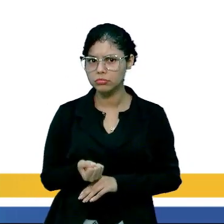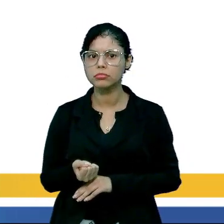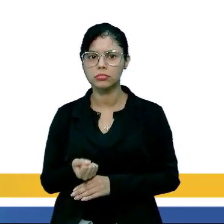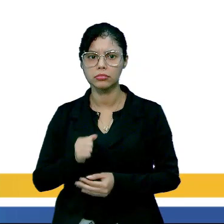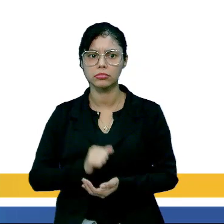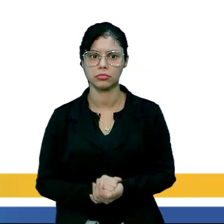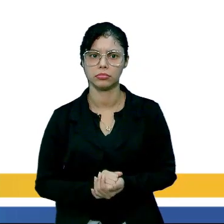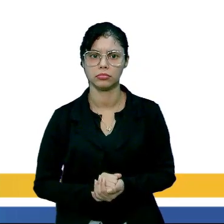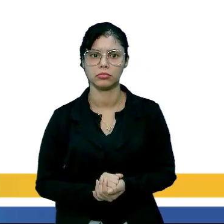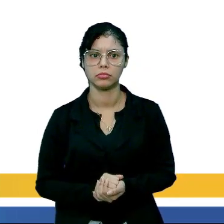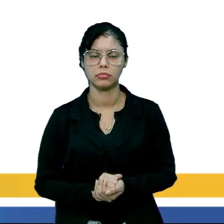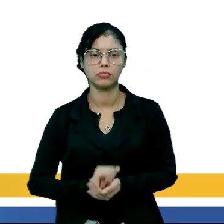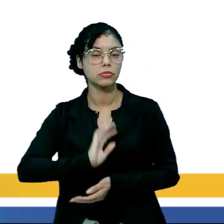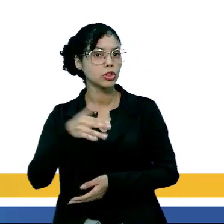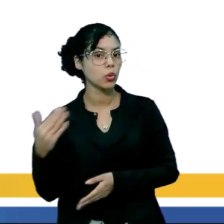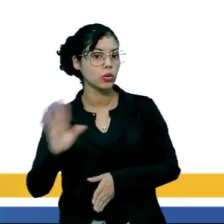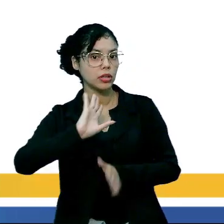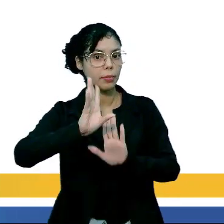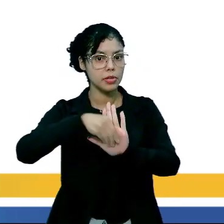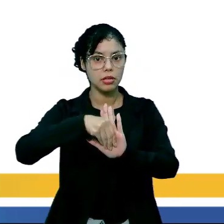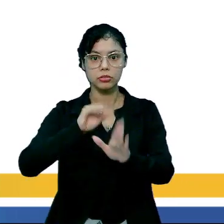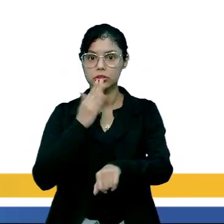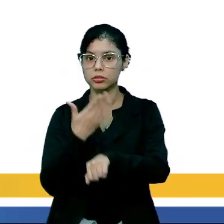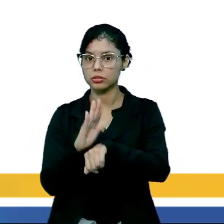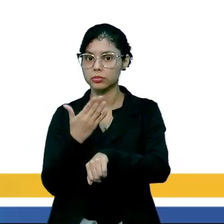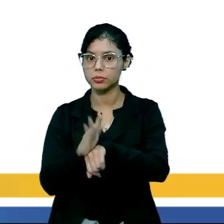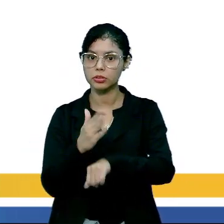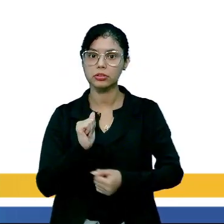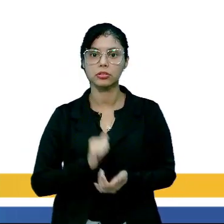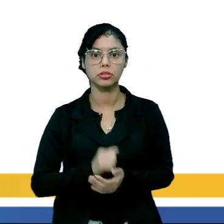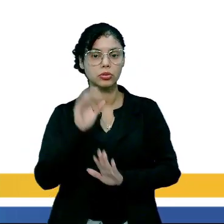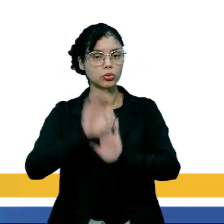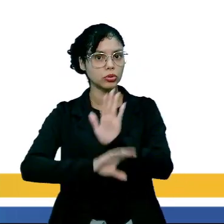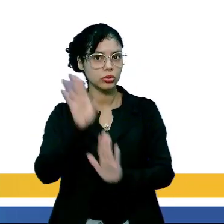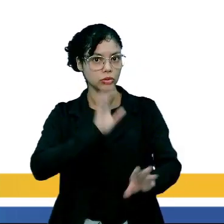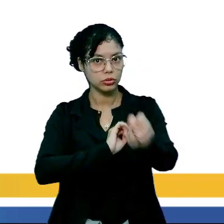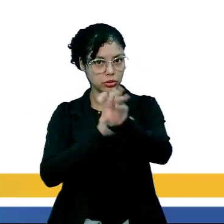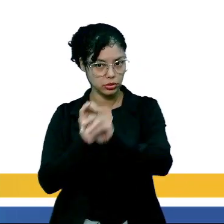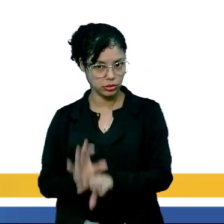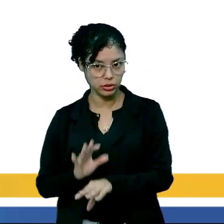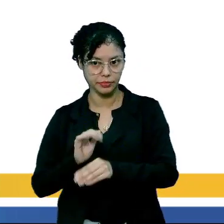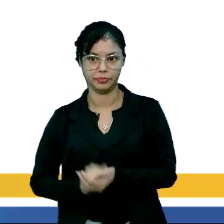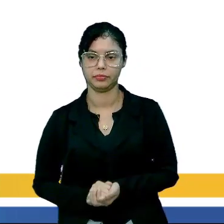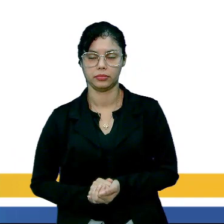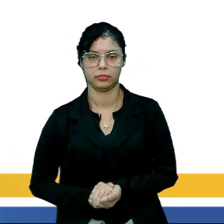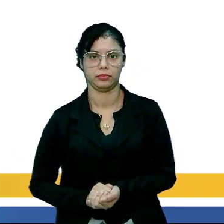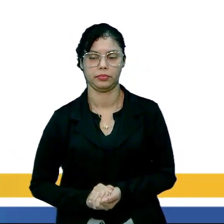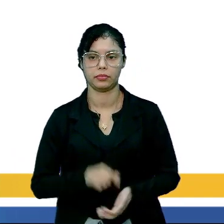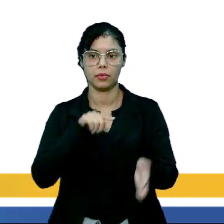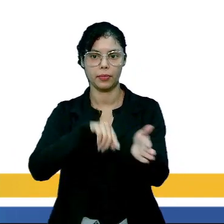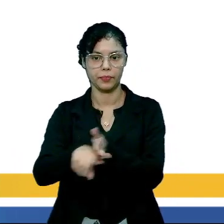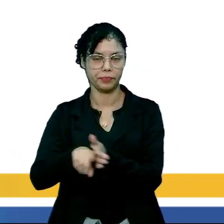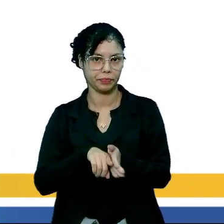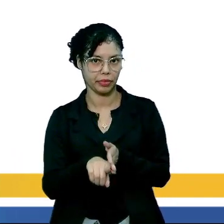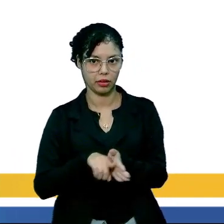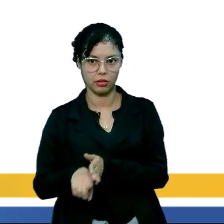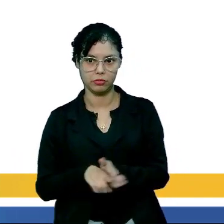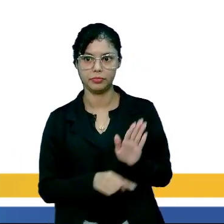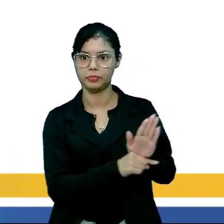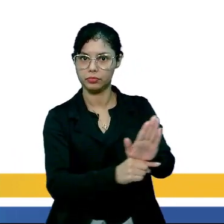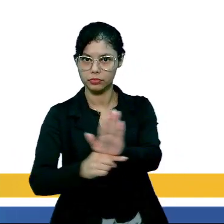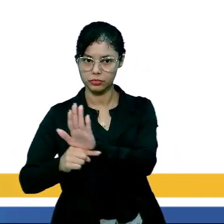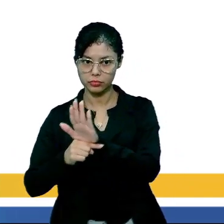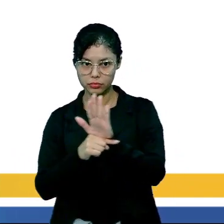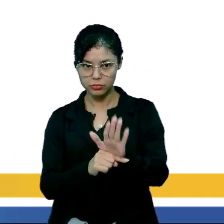receberam quanto às aplicações práticas dos conteúdos ensinados. A